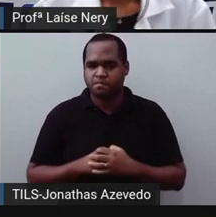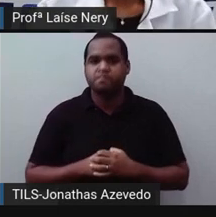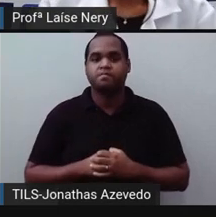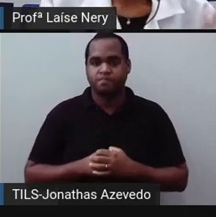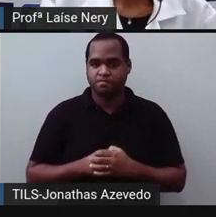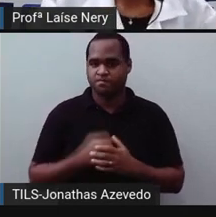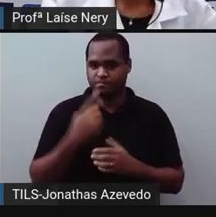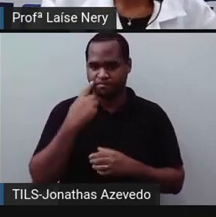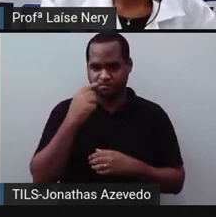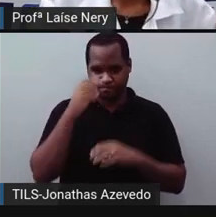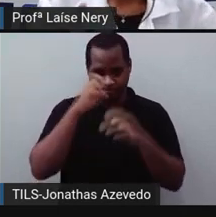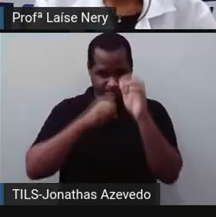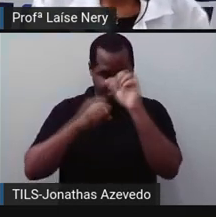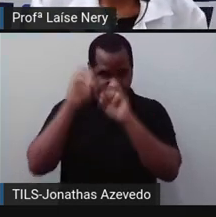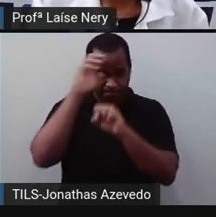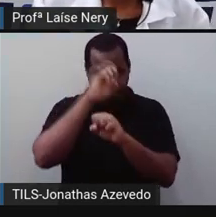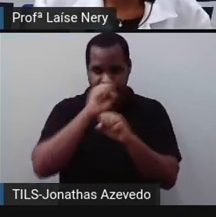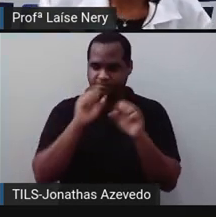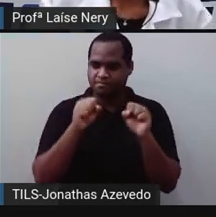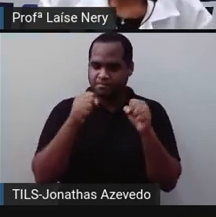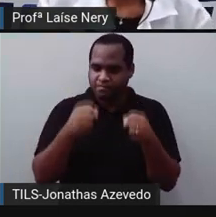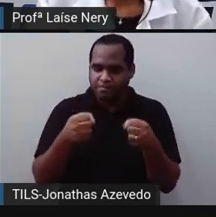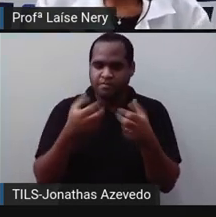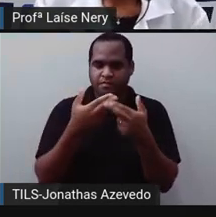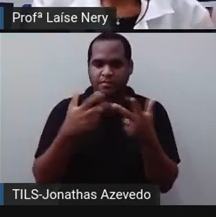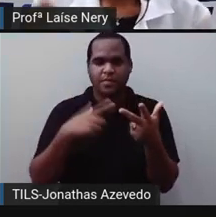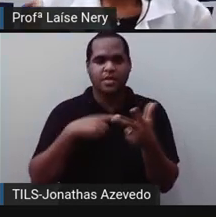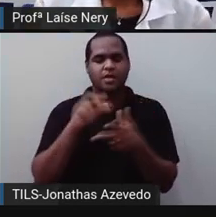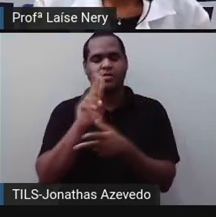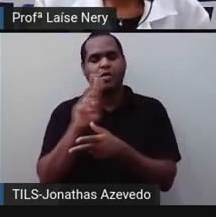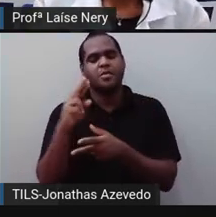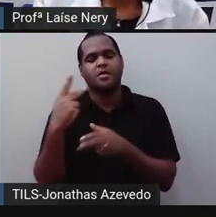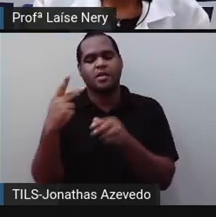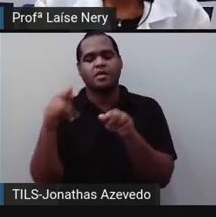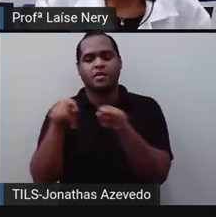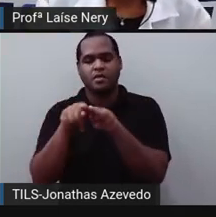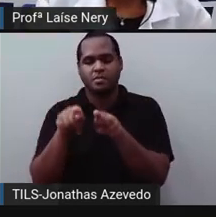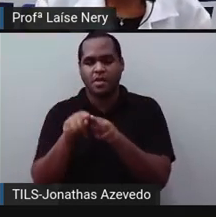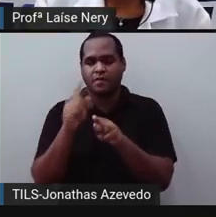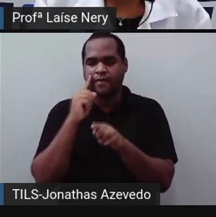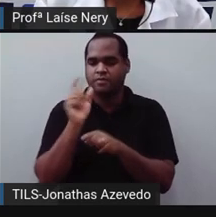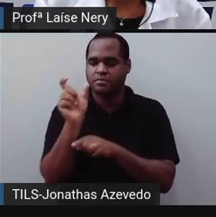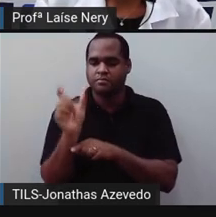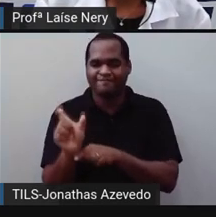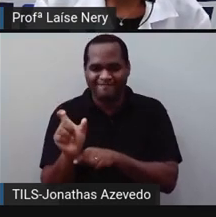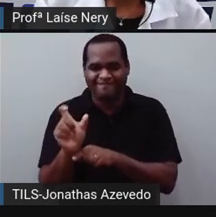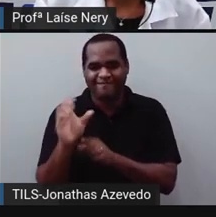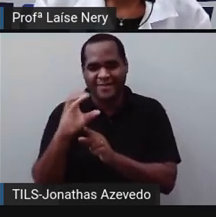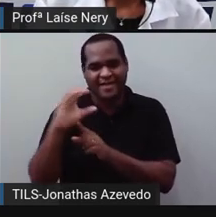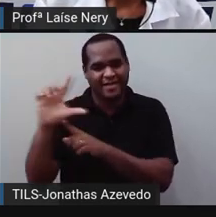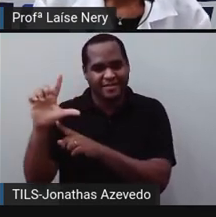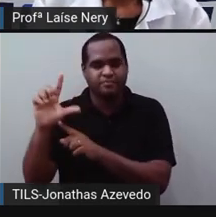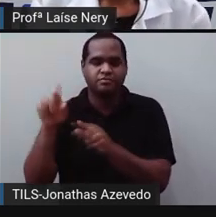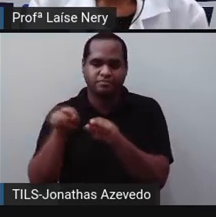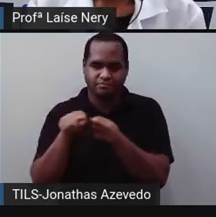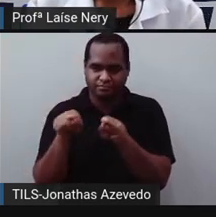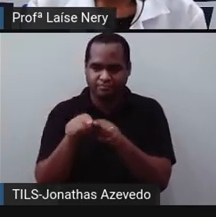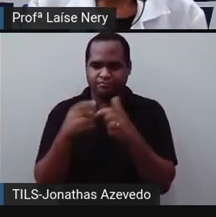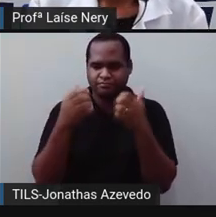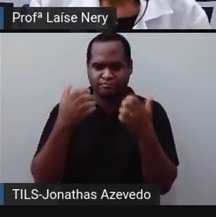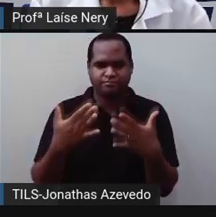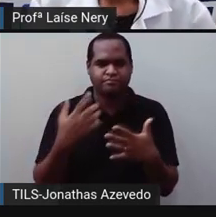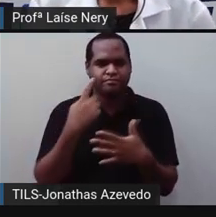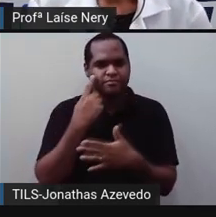nem os nomes, mas hoje você vai aprender os nomes e também vai aprender a classificá-los. E você